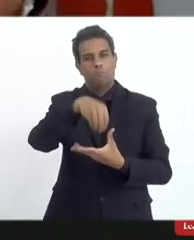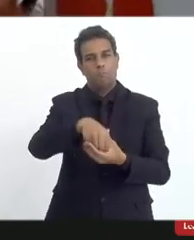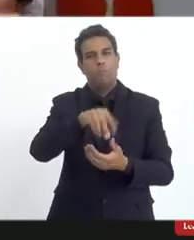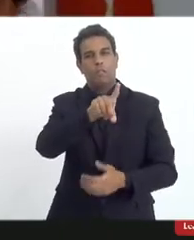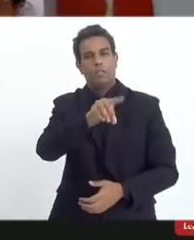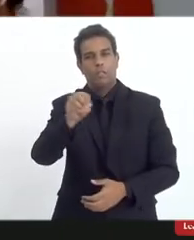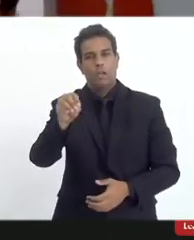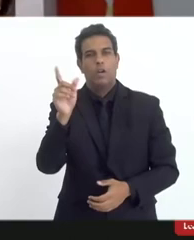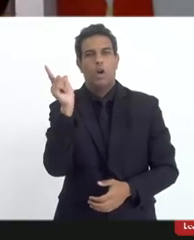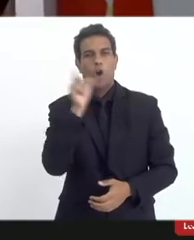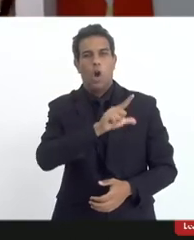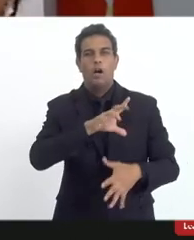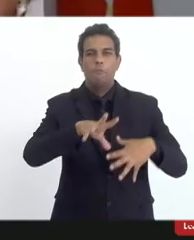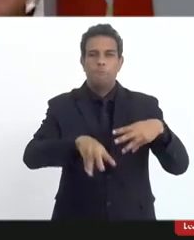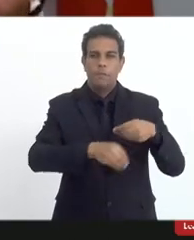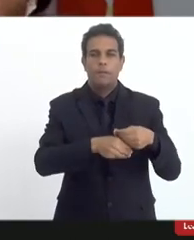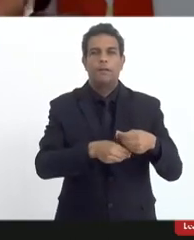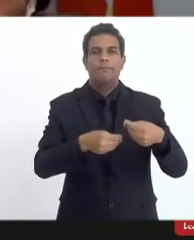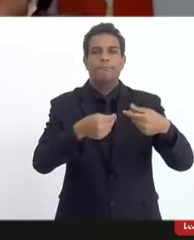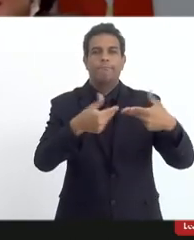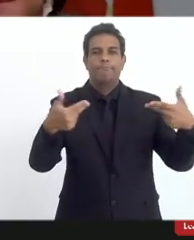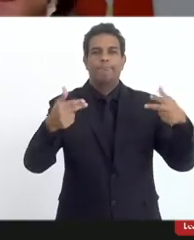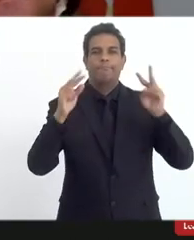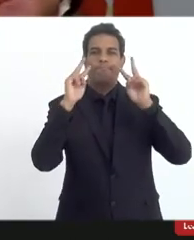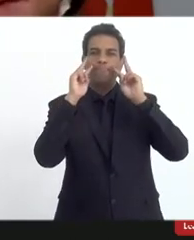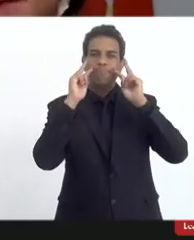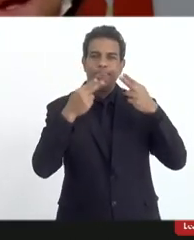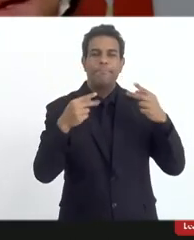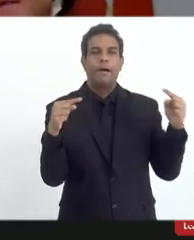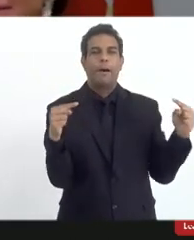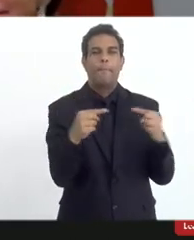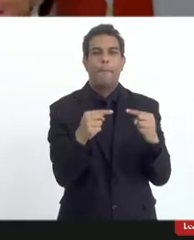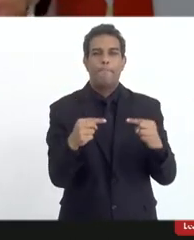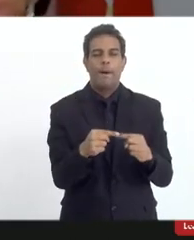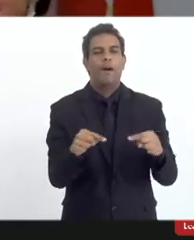eu já peguei já baixei inclusive ela está